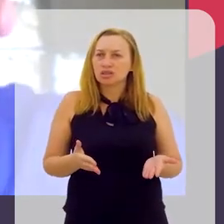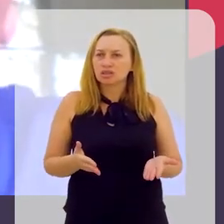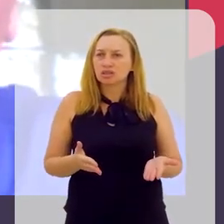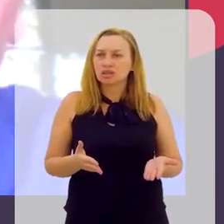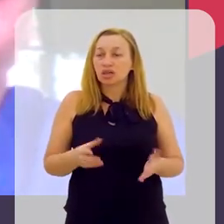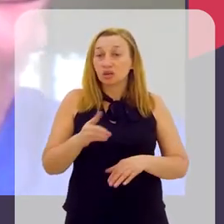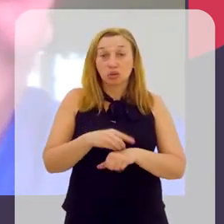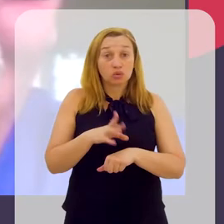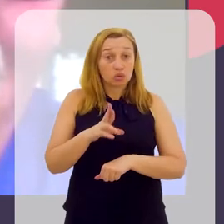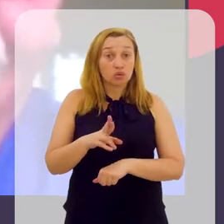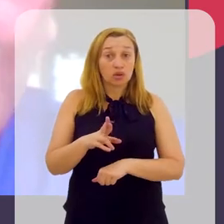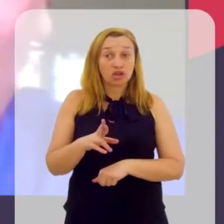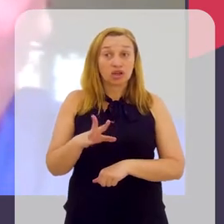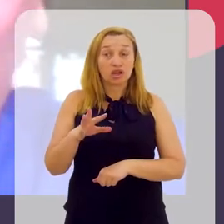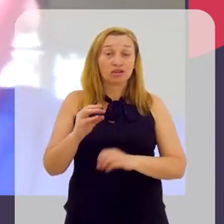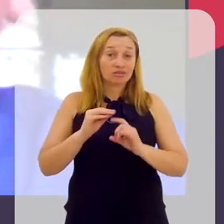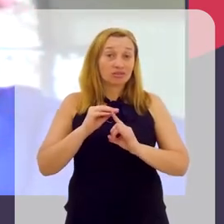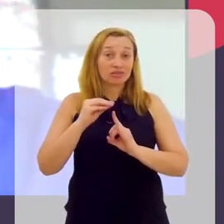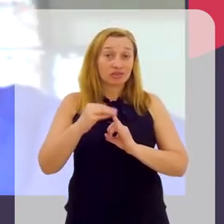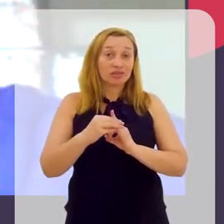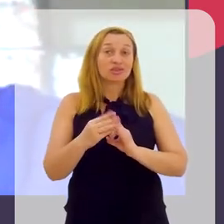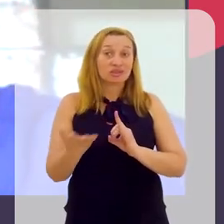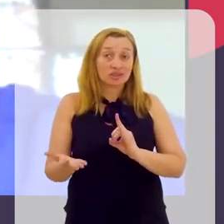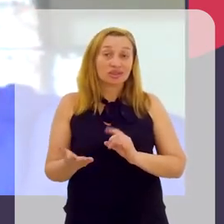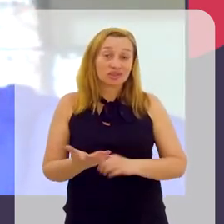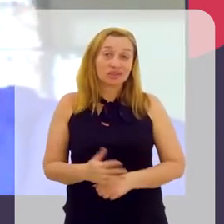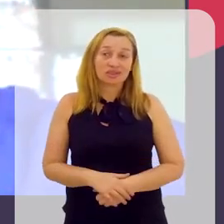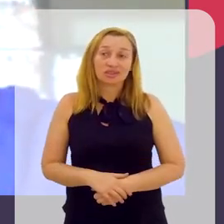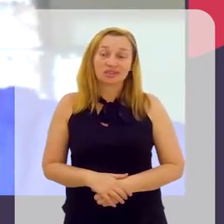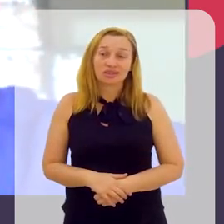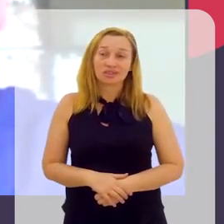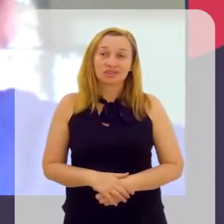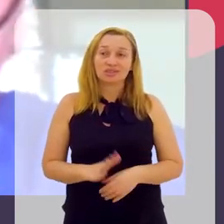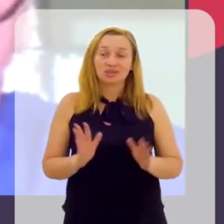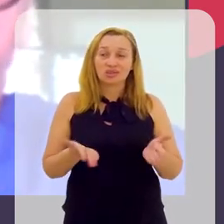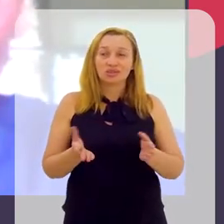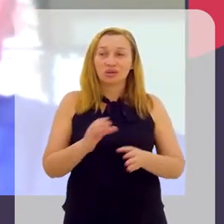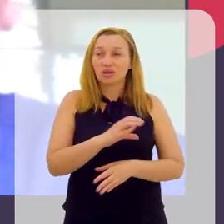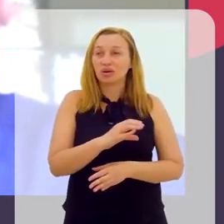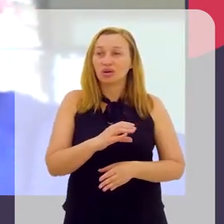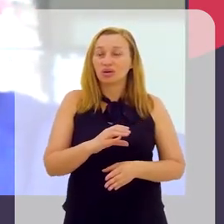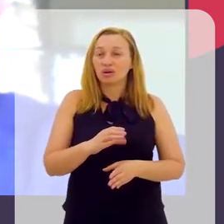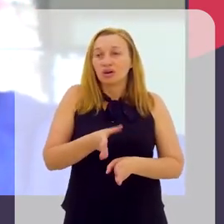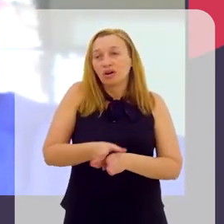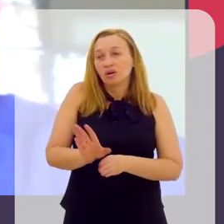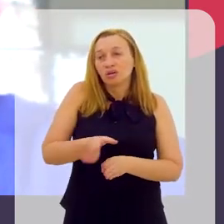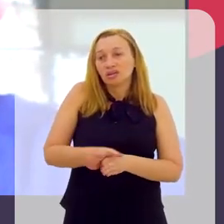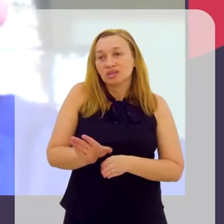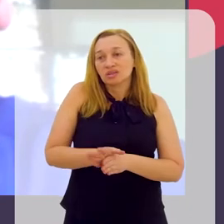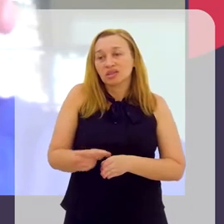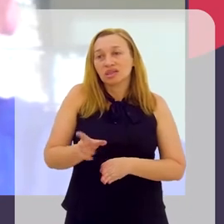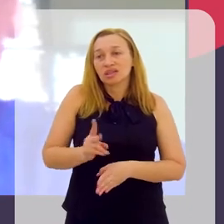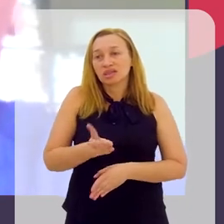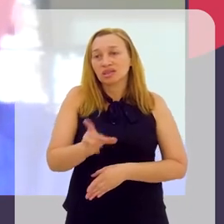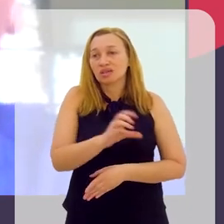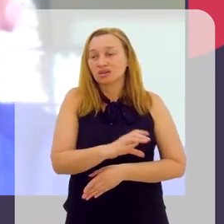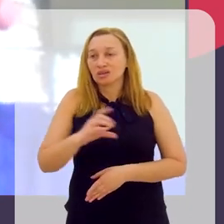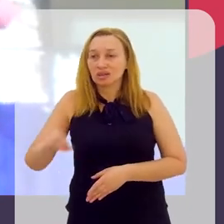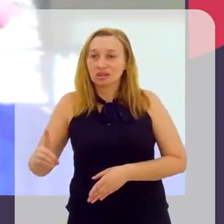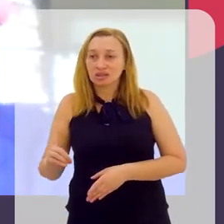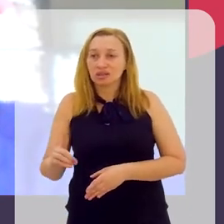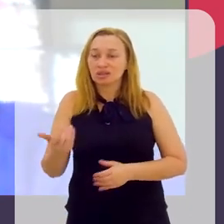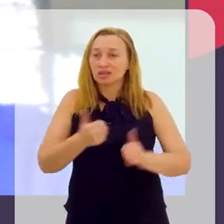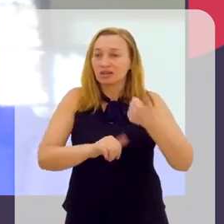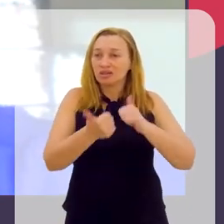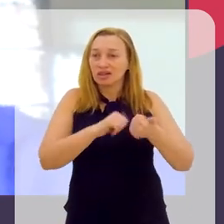Ela hoje é doutora pela Fiocruz. Ela atua hoje como orientadora, mas sempre como coordenadora da